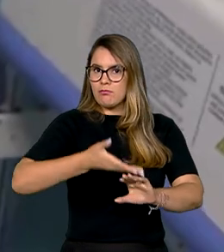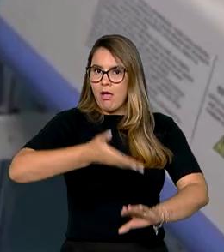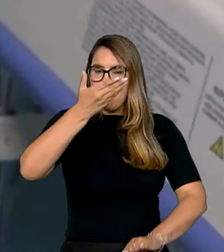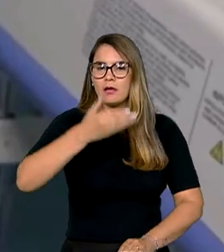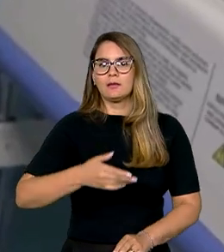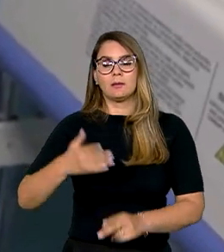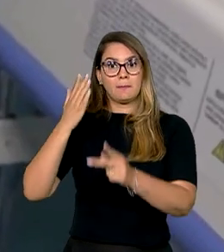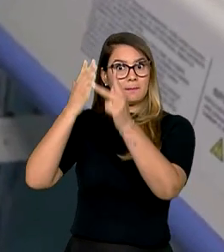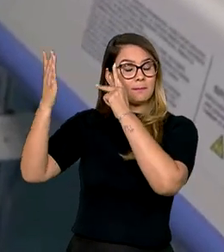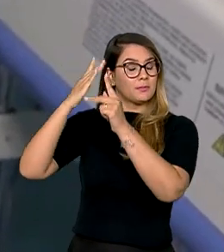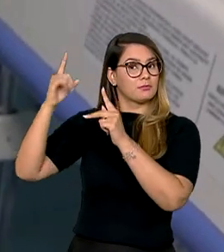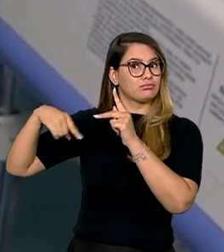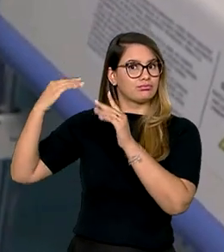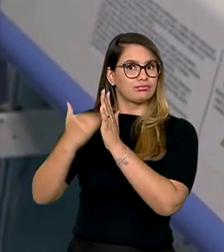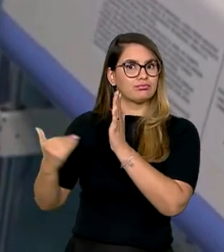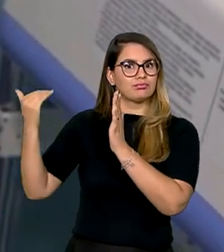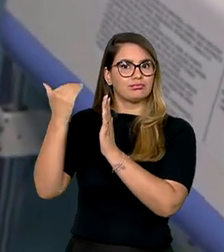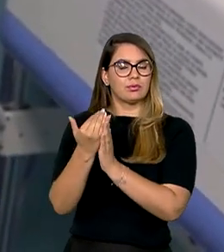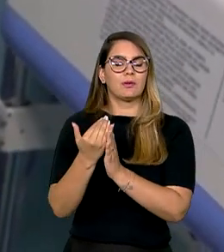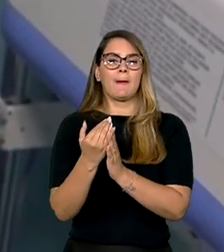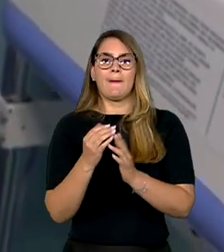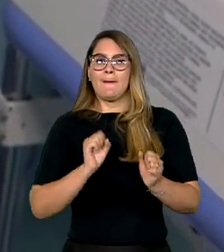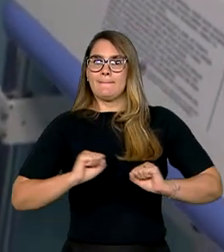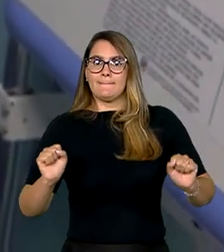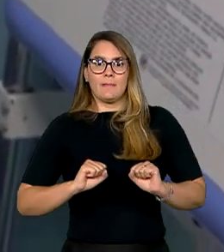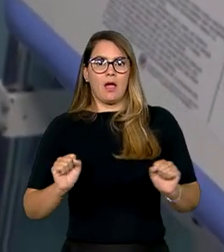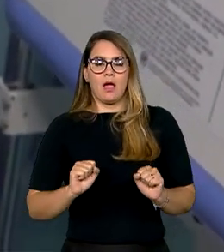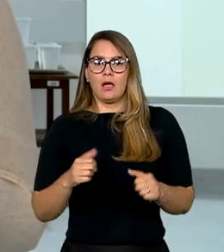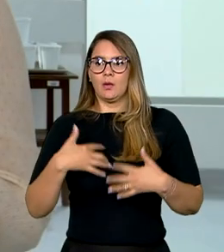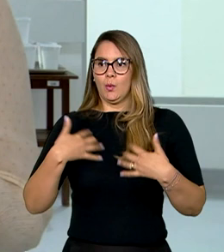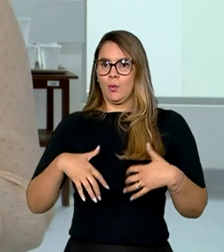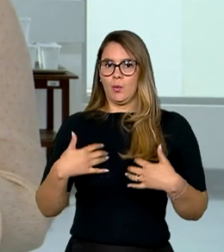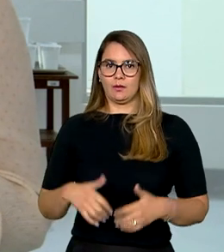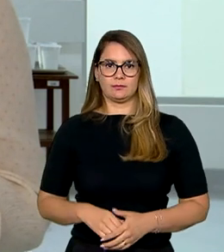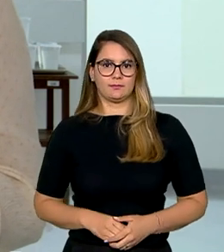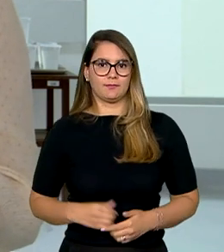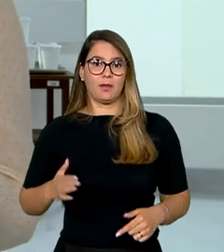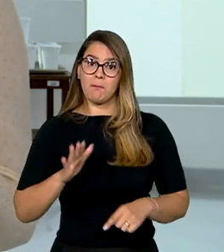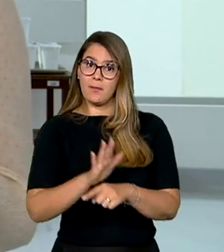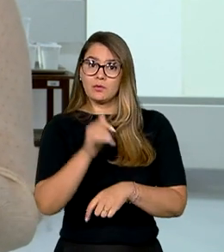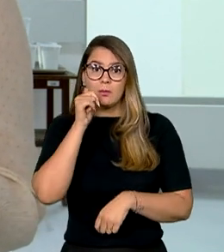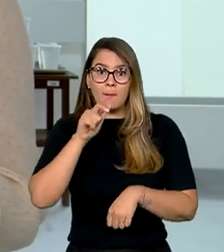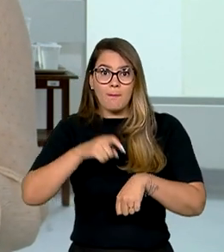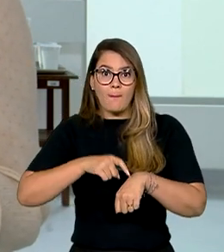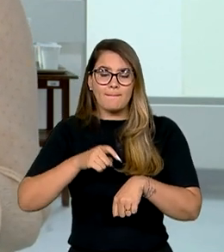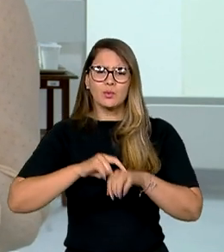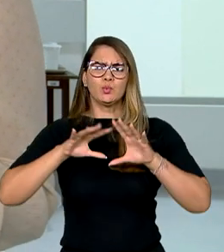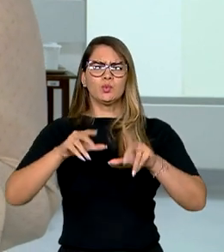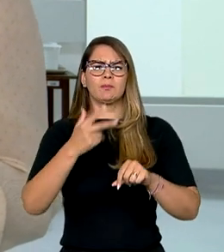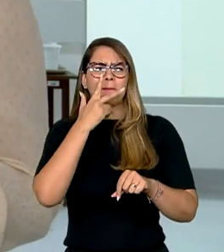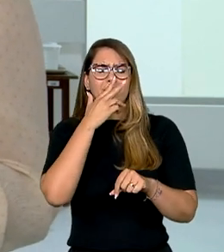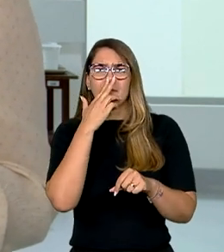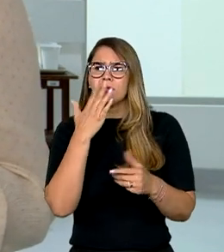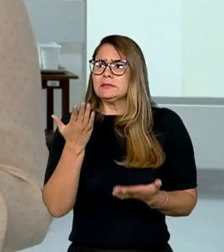psicose pós-parto, transtorno de pânico e fobias. Para amparar mulheres neste momento em que tudo parece